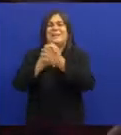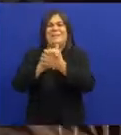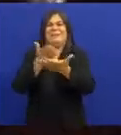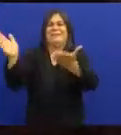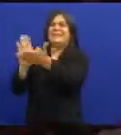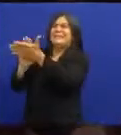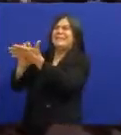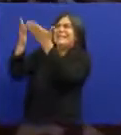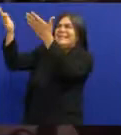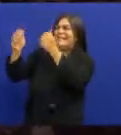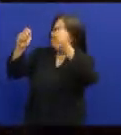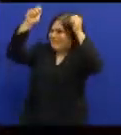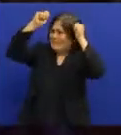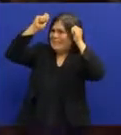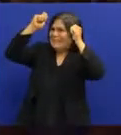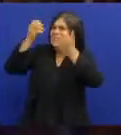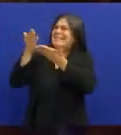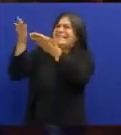Palmas pra vocês E para Jacques